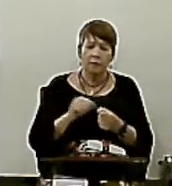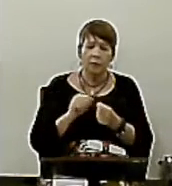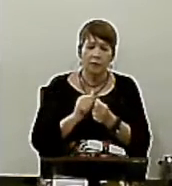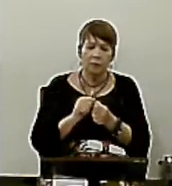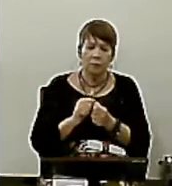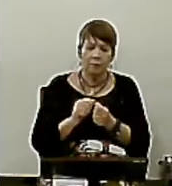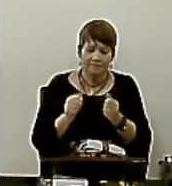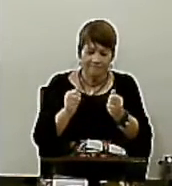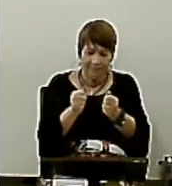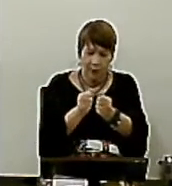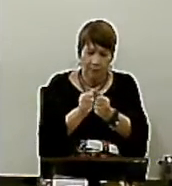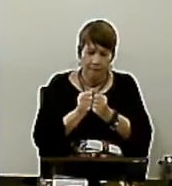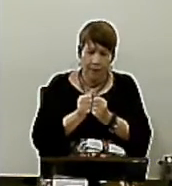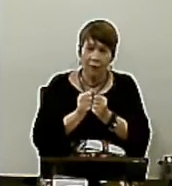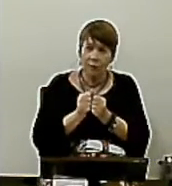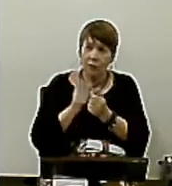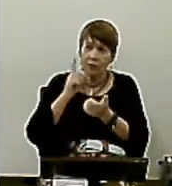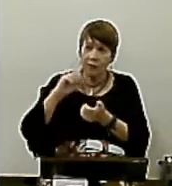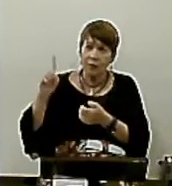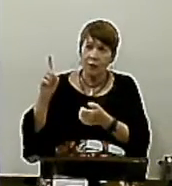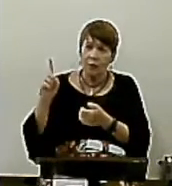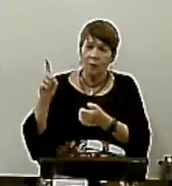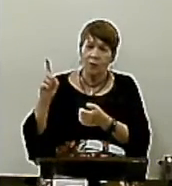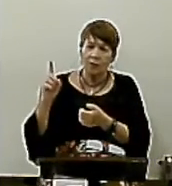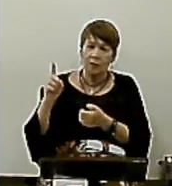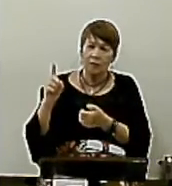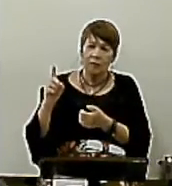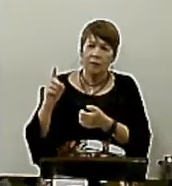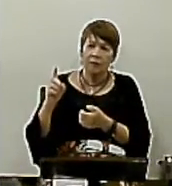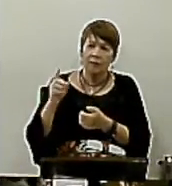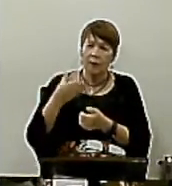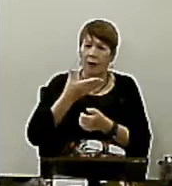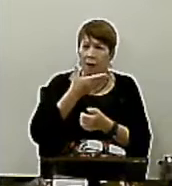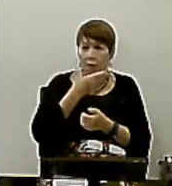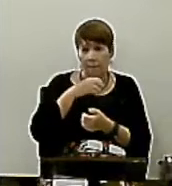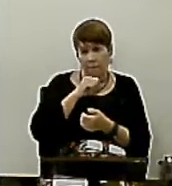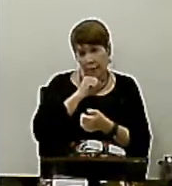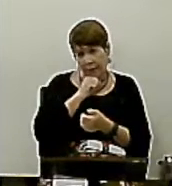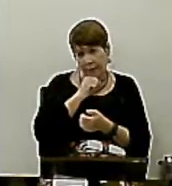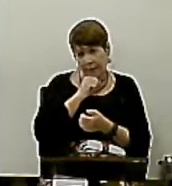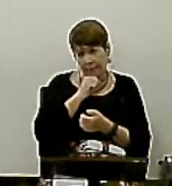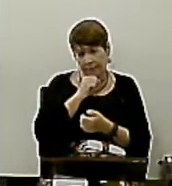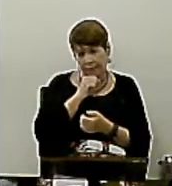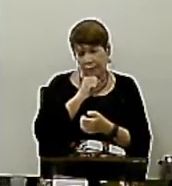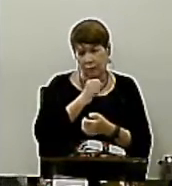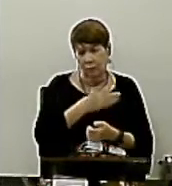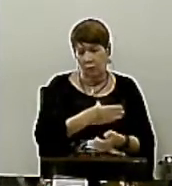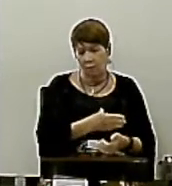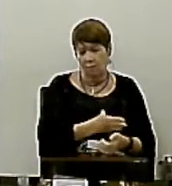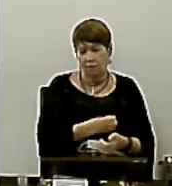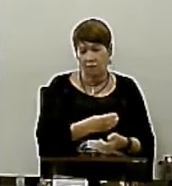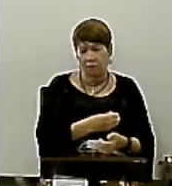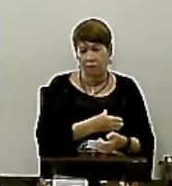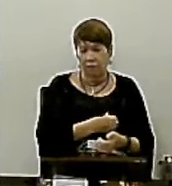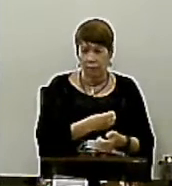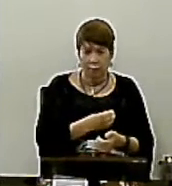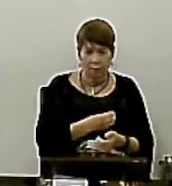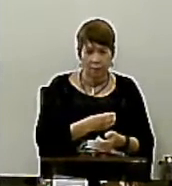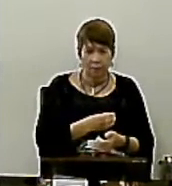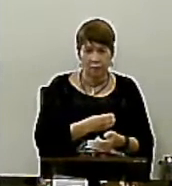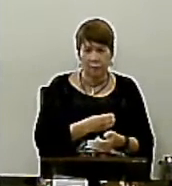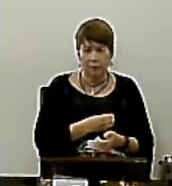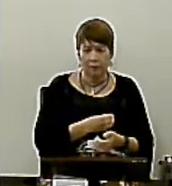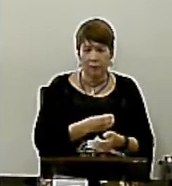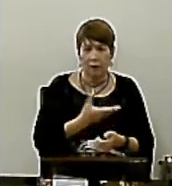chamá-lo de pai Mas isso não quer dizer Que nos tornamos Filhos mimados E cheios de querer O nosso pai